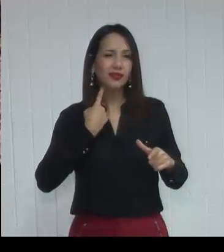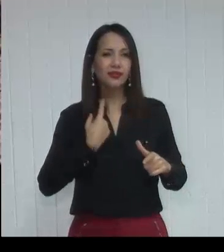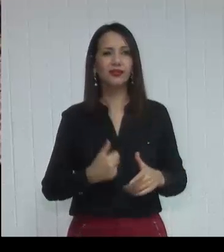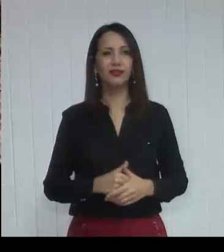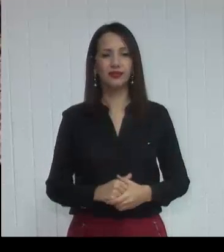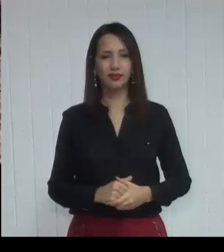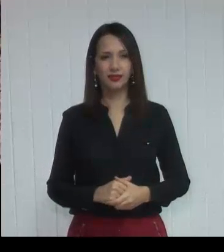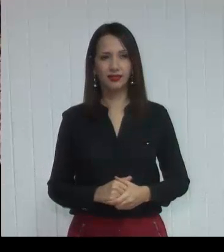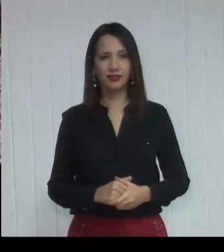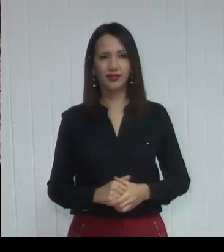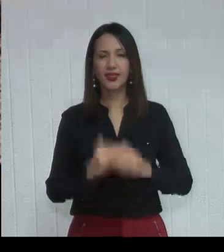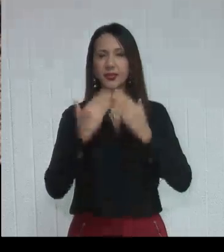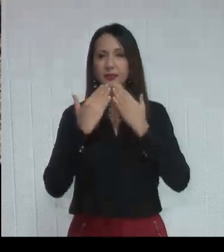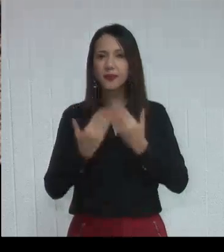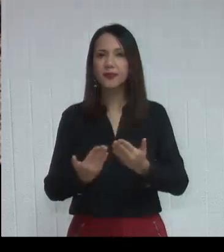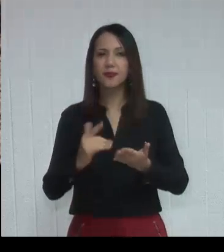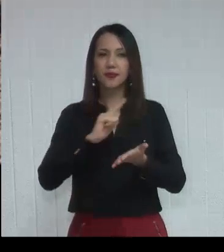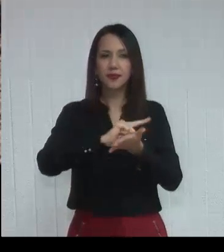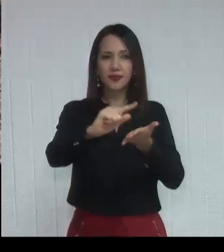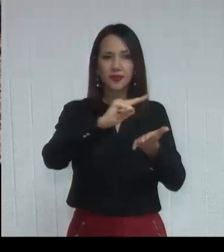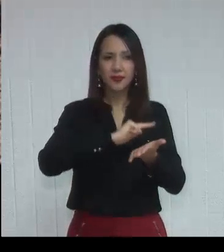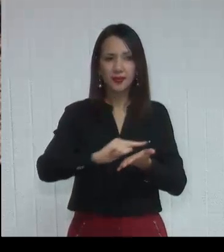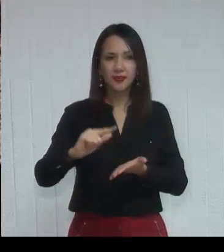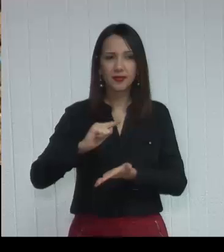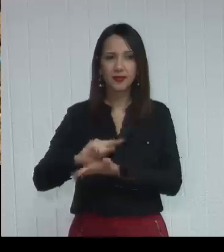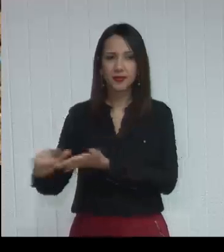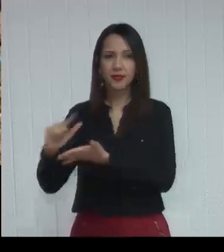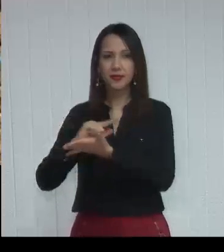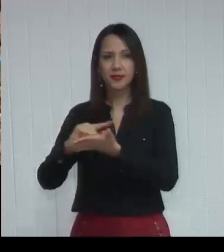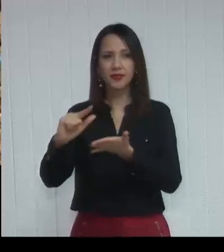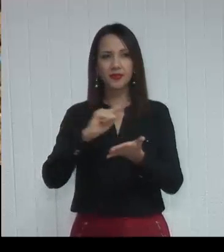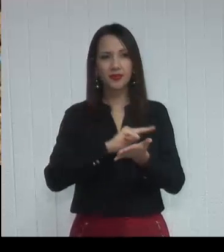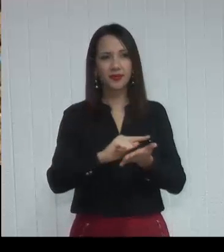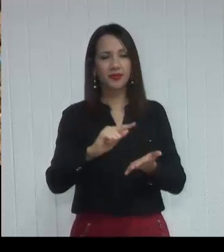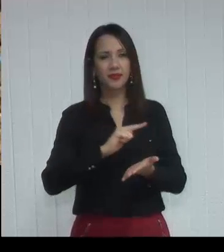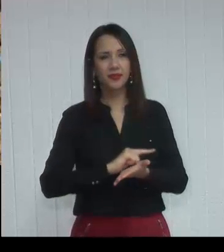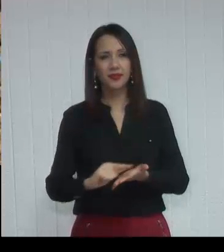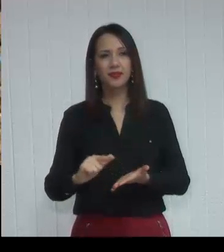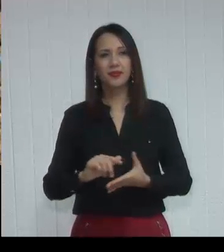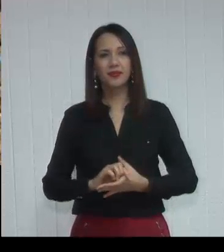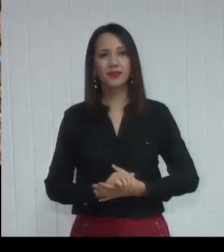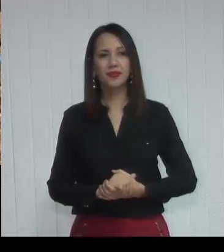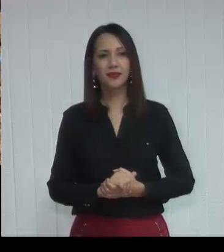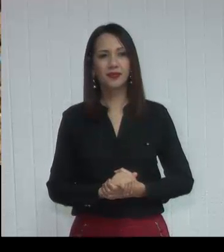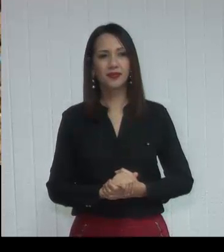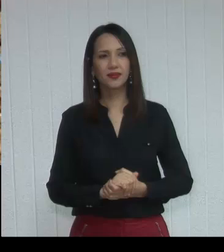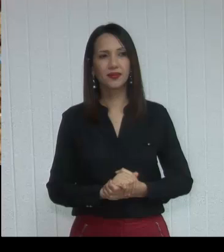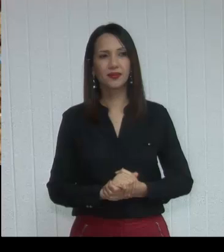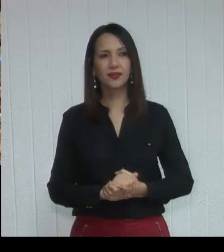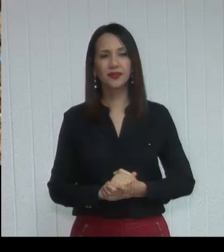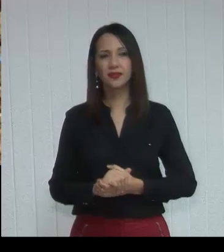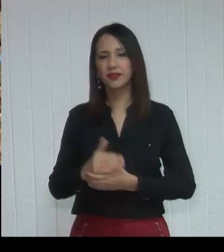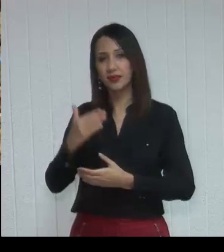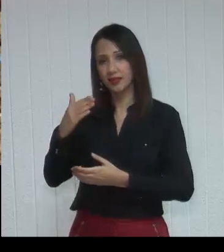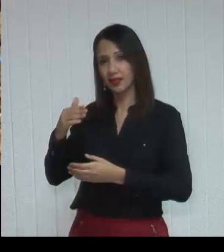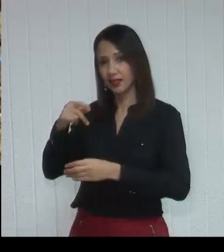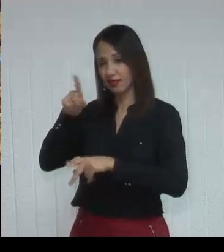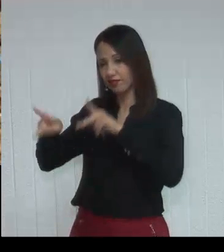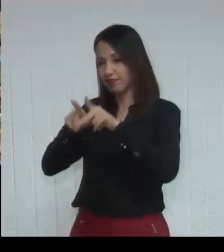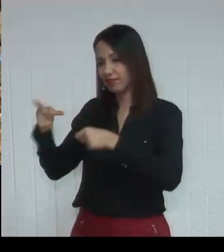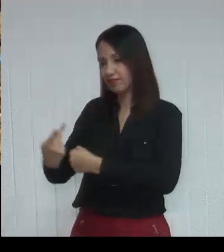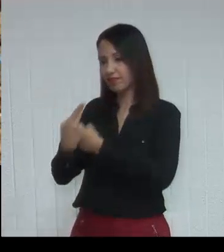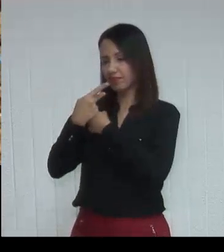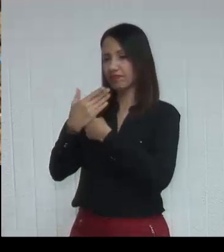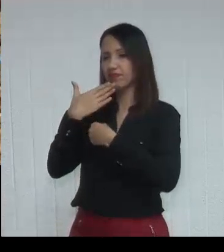mesmo, e solicitamos aqui a limpeza, através da população solicitou, e você